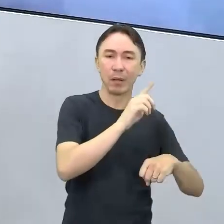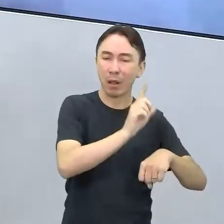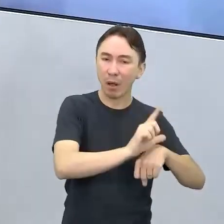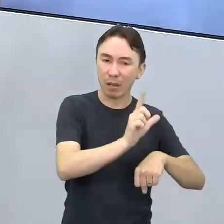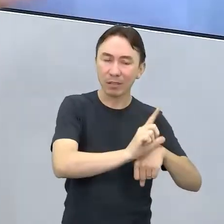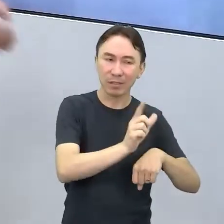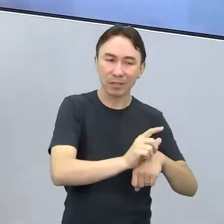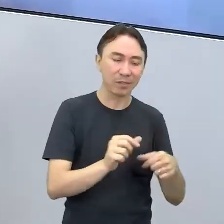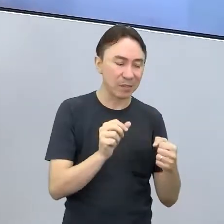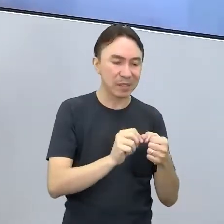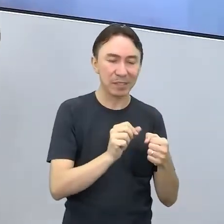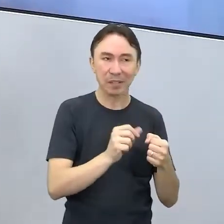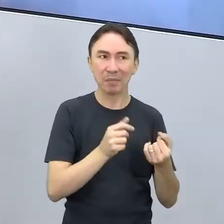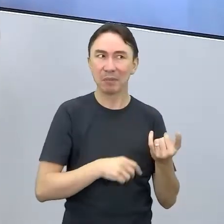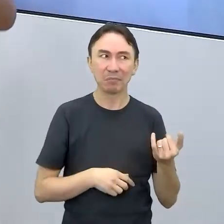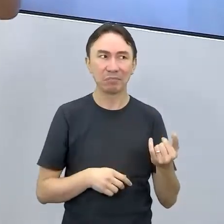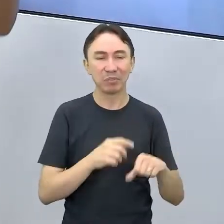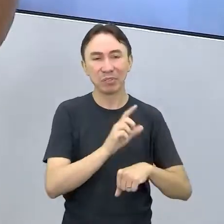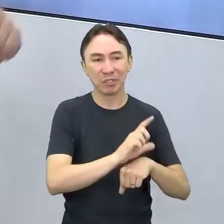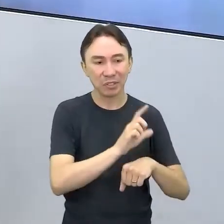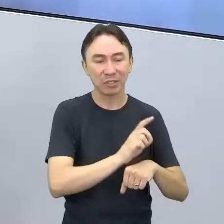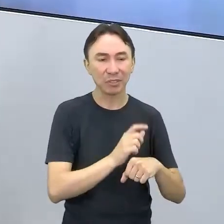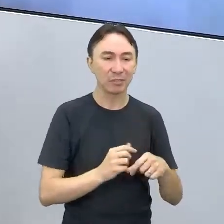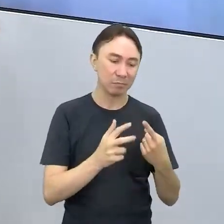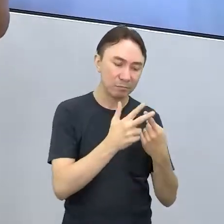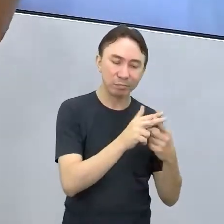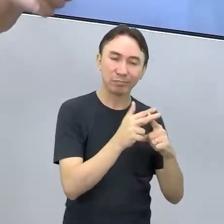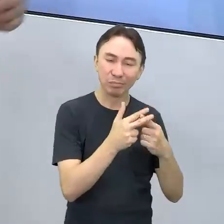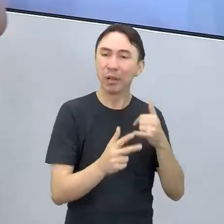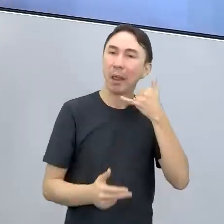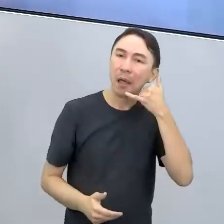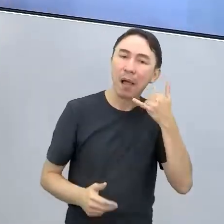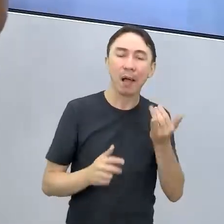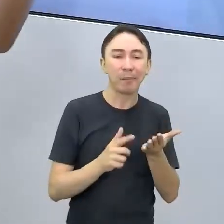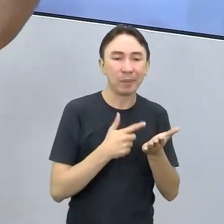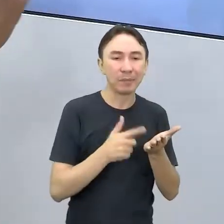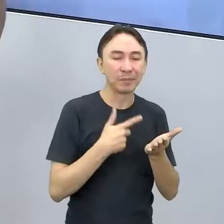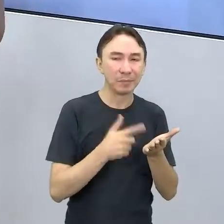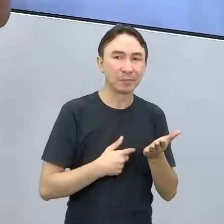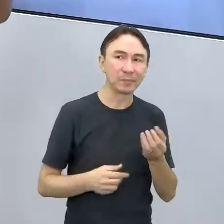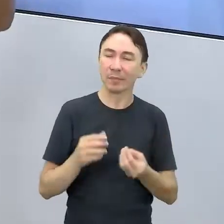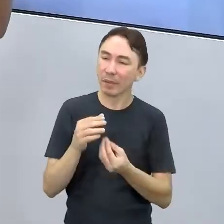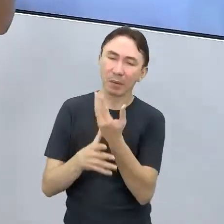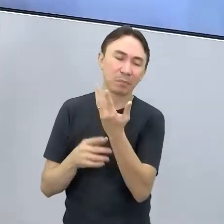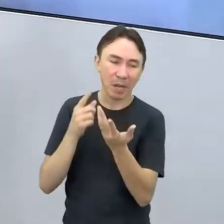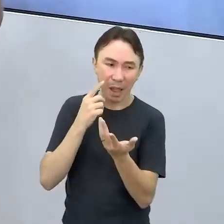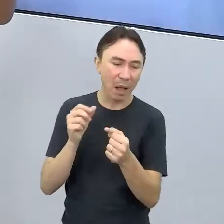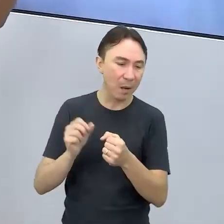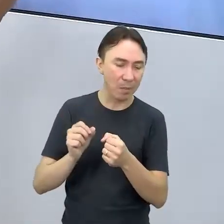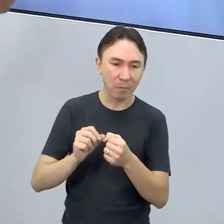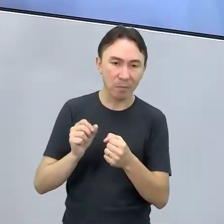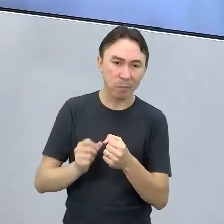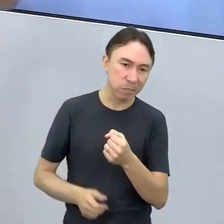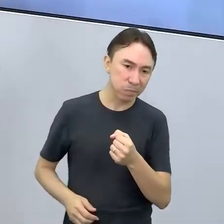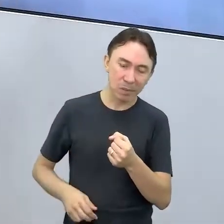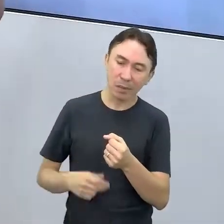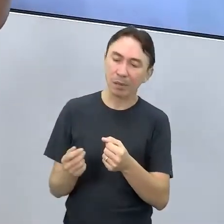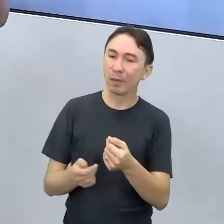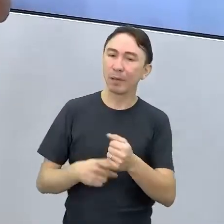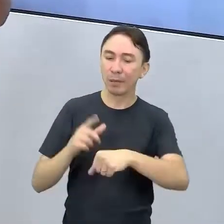celular, conserto de celular. Ah, vou abrir uma lanchonete. Ah, eu vou abrir uma pizzaria, um bar. Eu vou abrir um